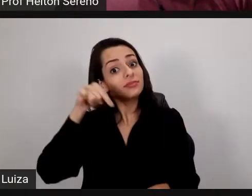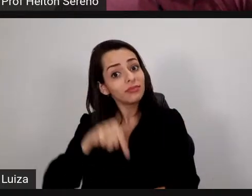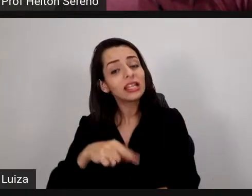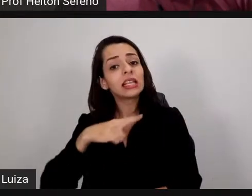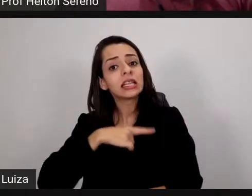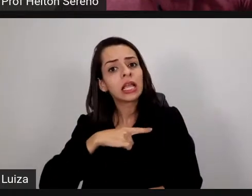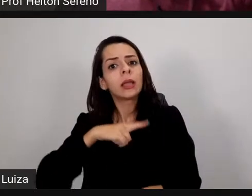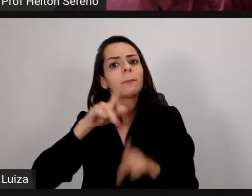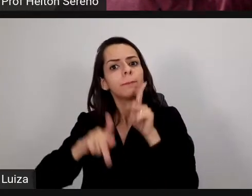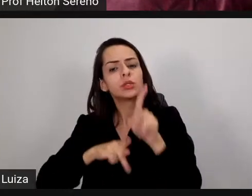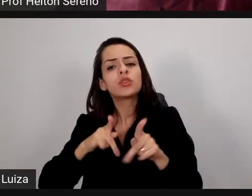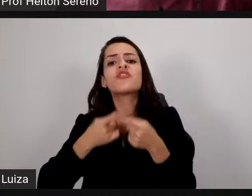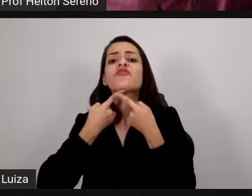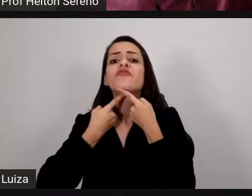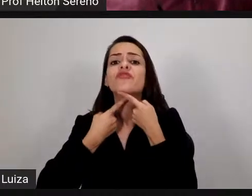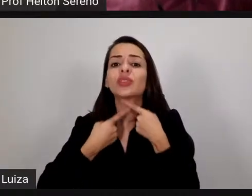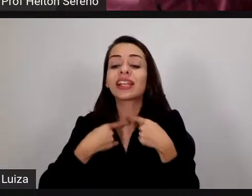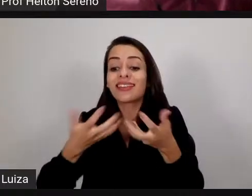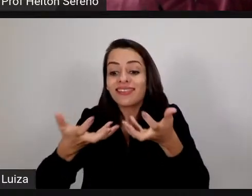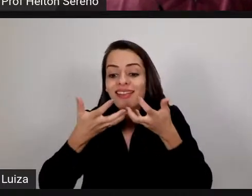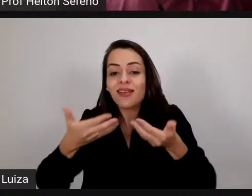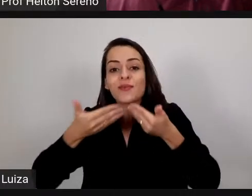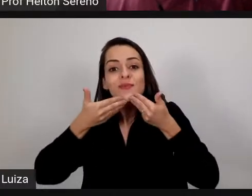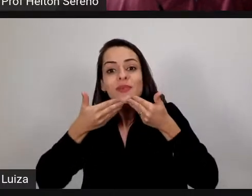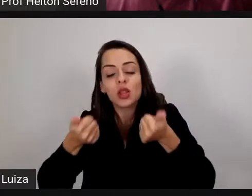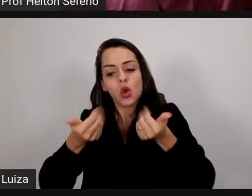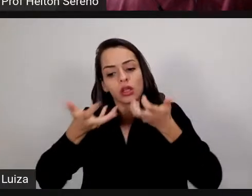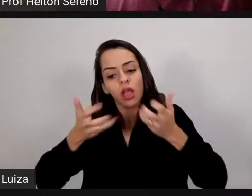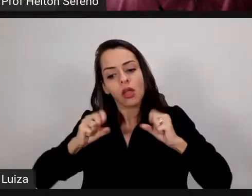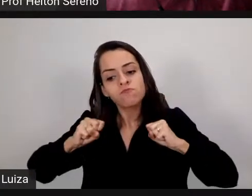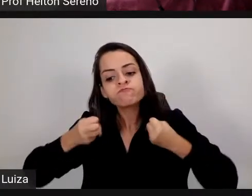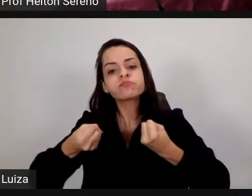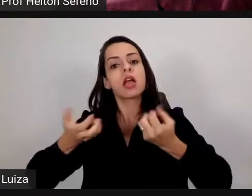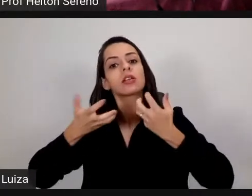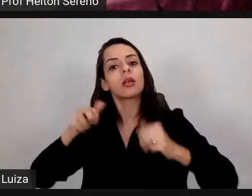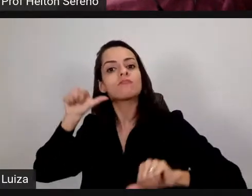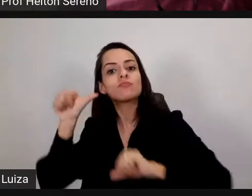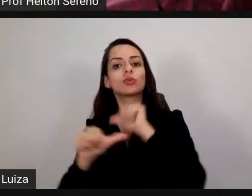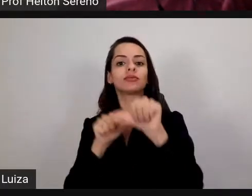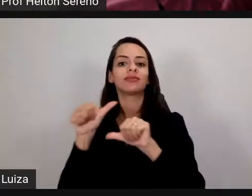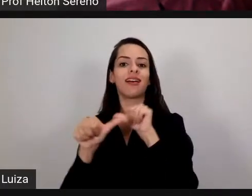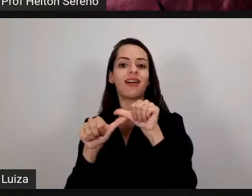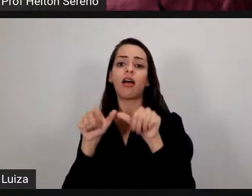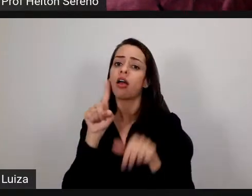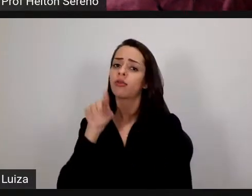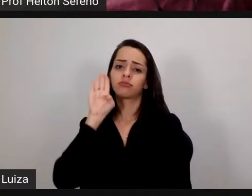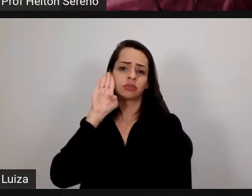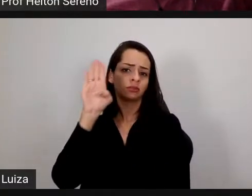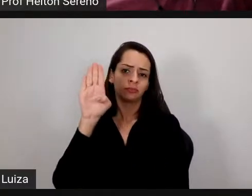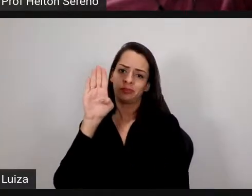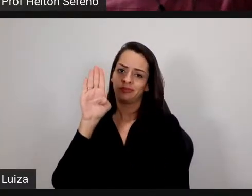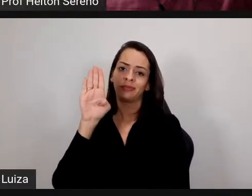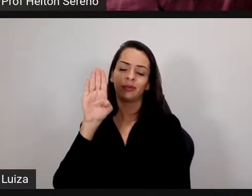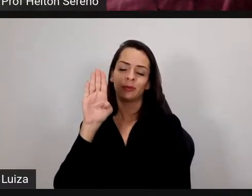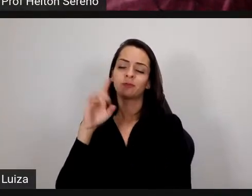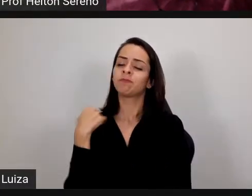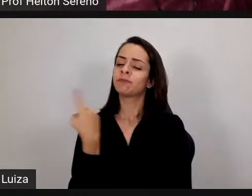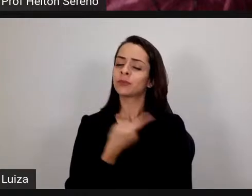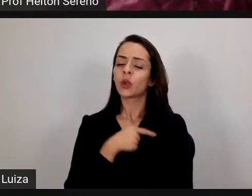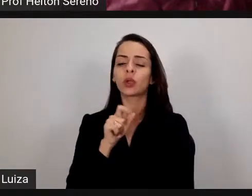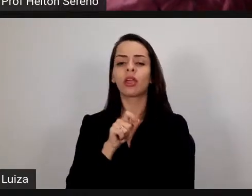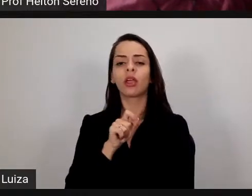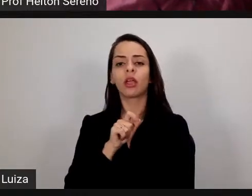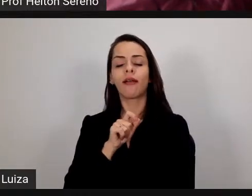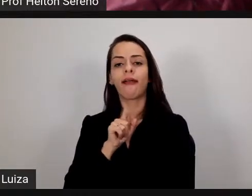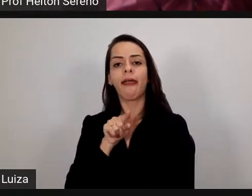com vontade de melhorar esse é o ponto principal então a gente está aqui para poder trocar ideias provocar